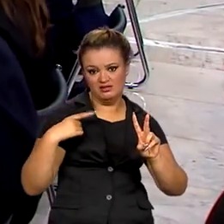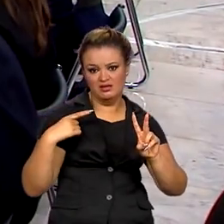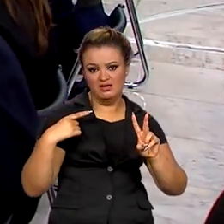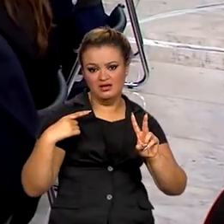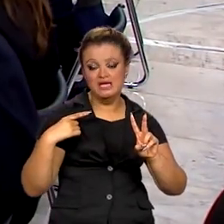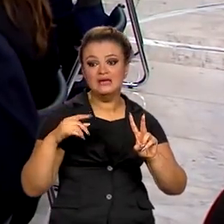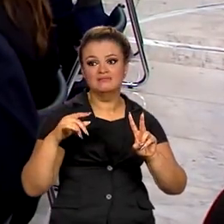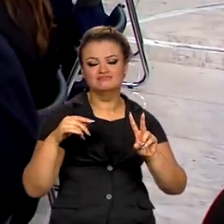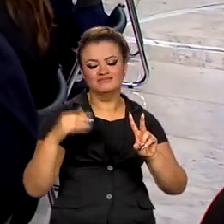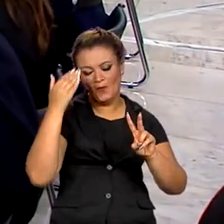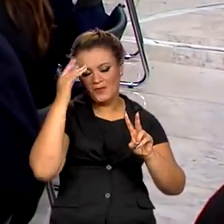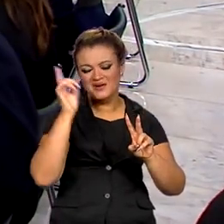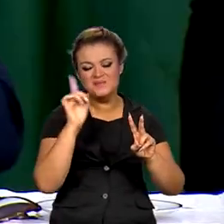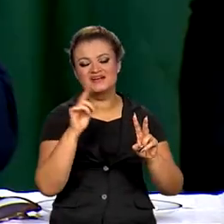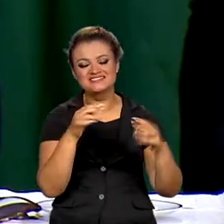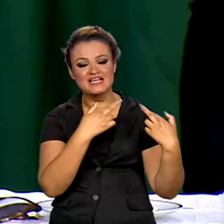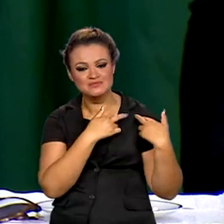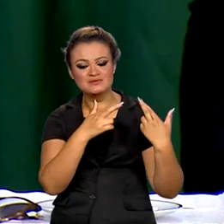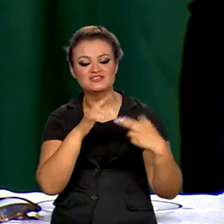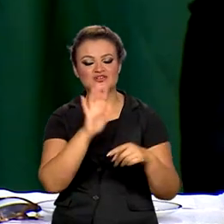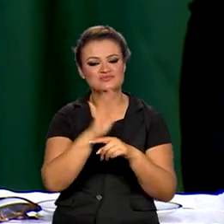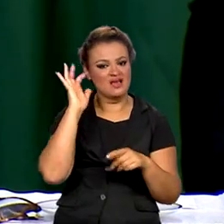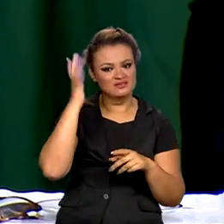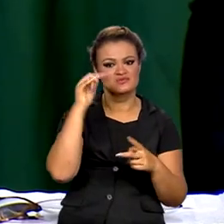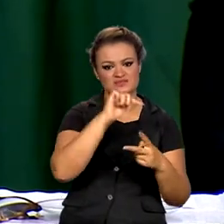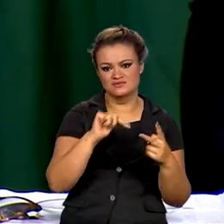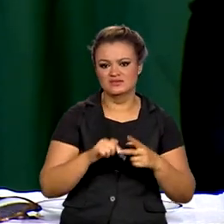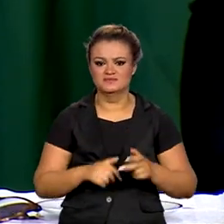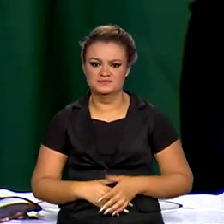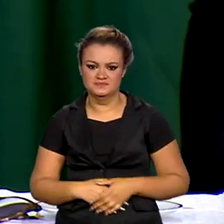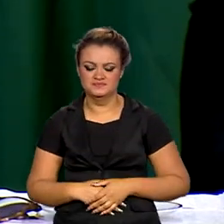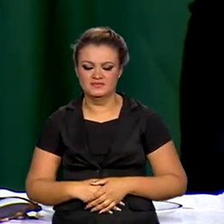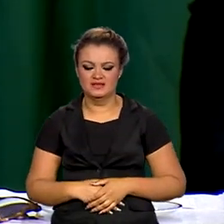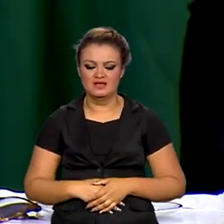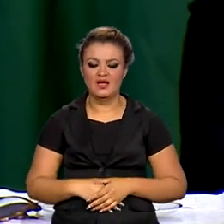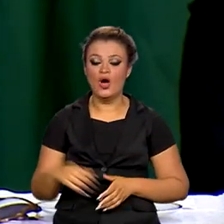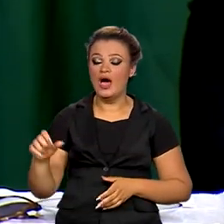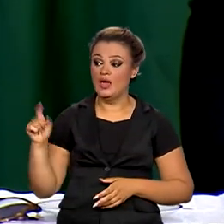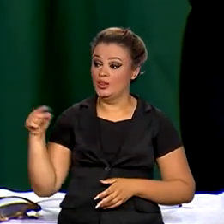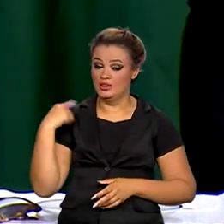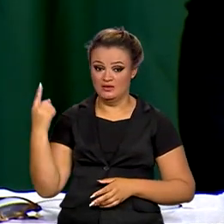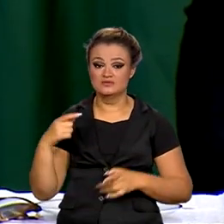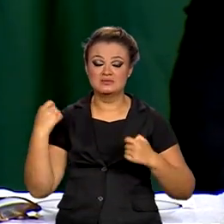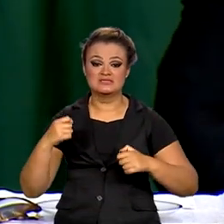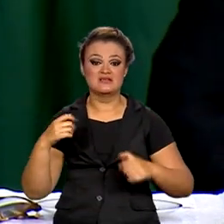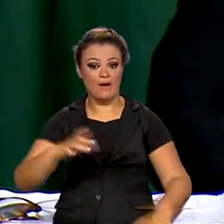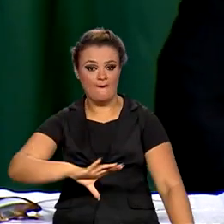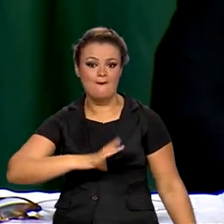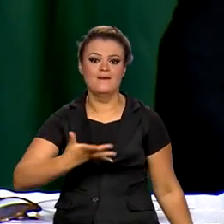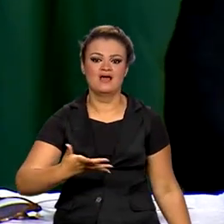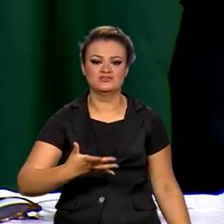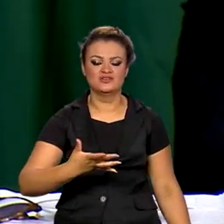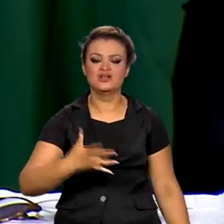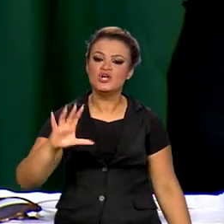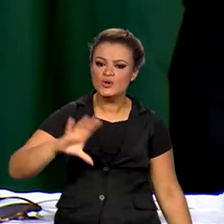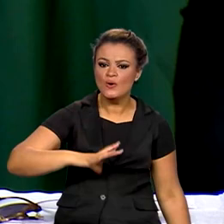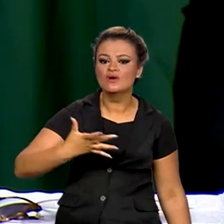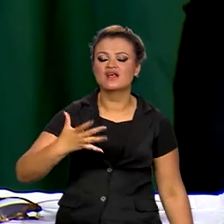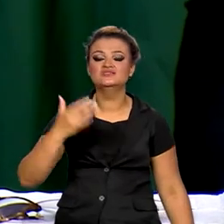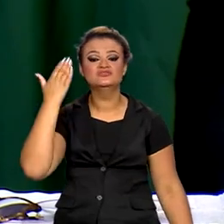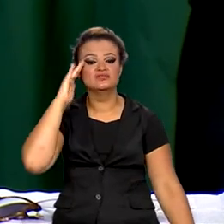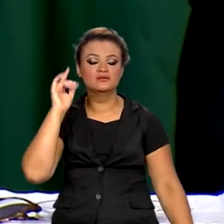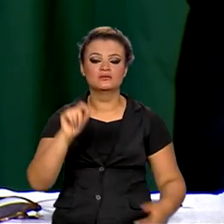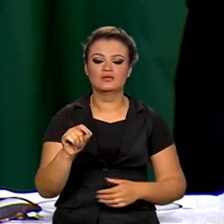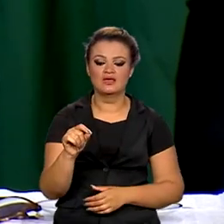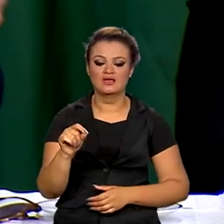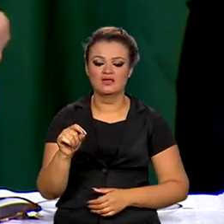combater a violência nas escolas. Ou nós temos coragem de discutir a diferença